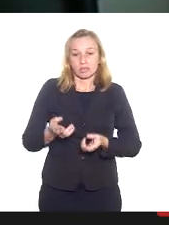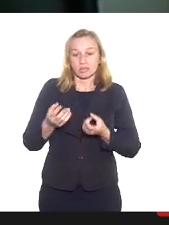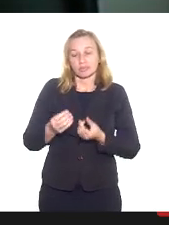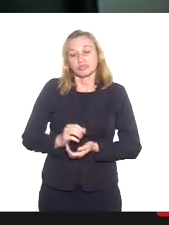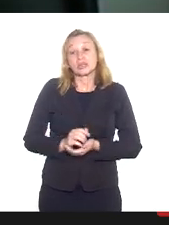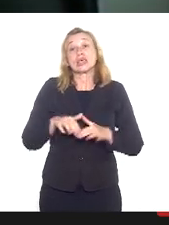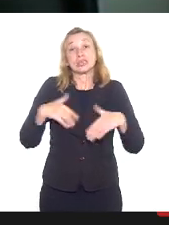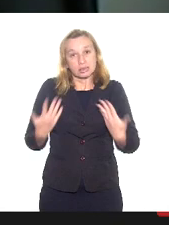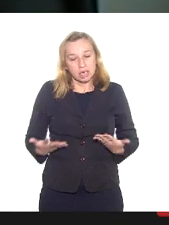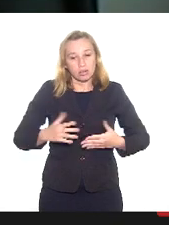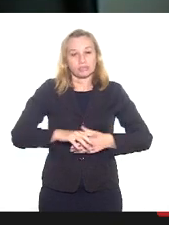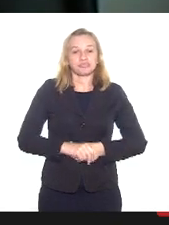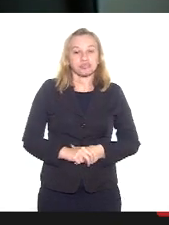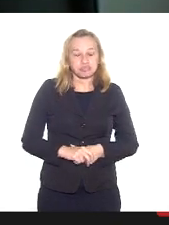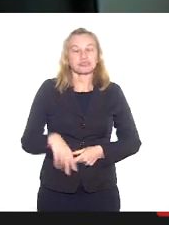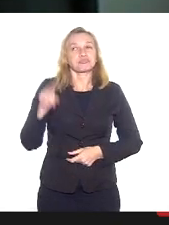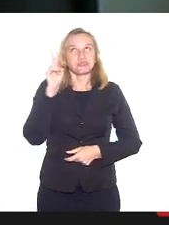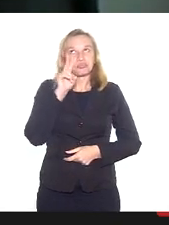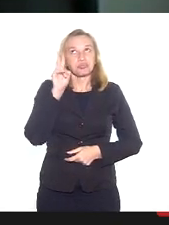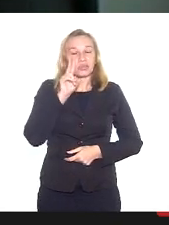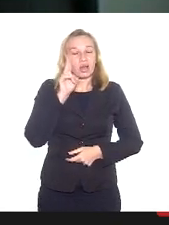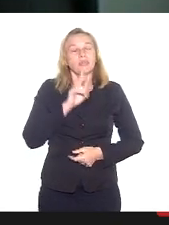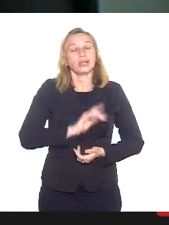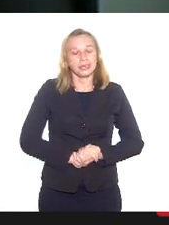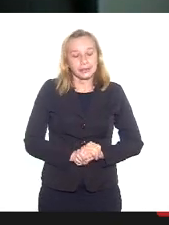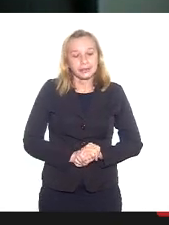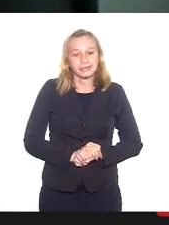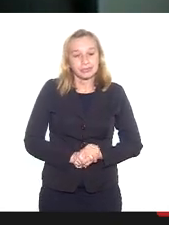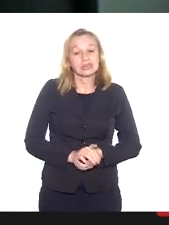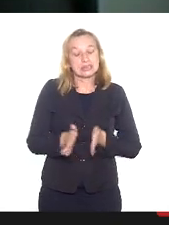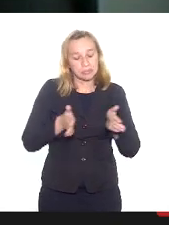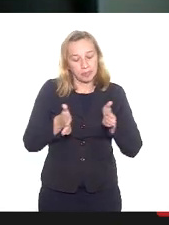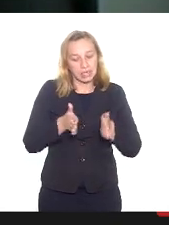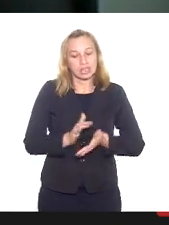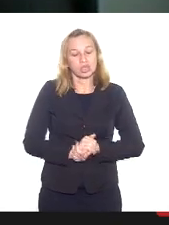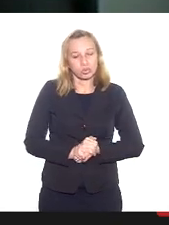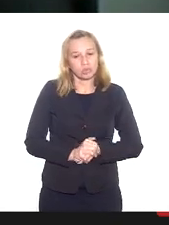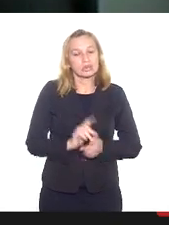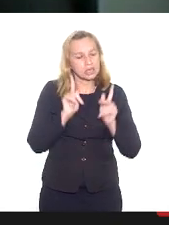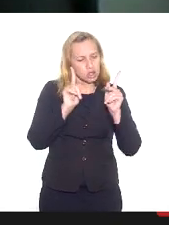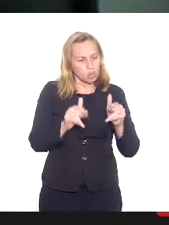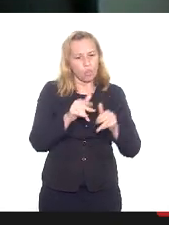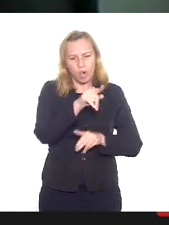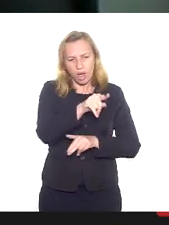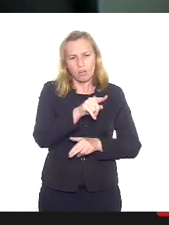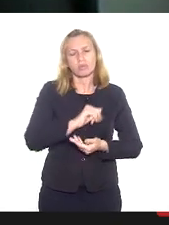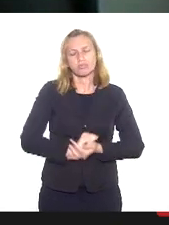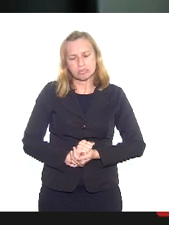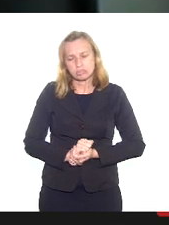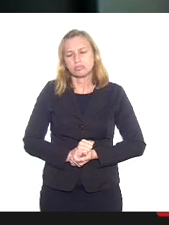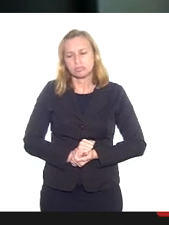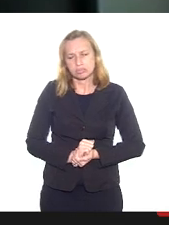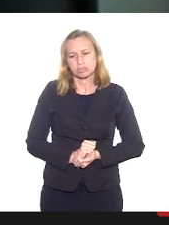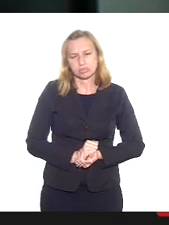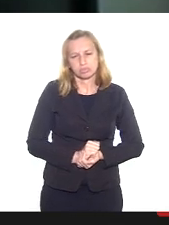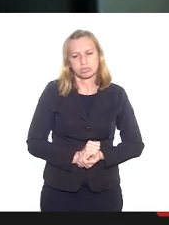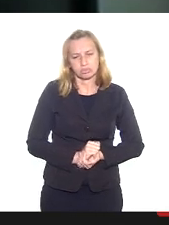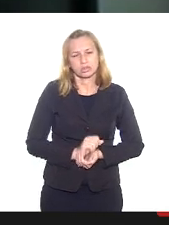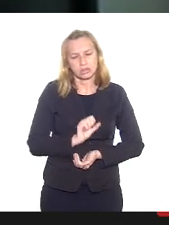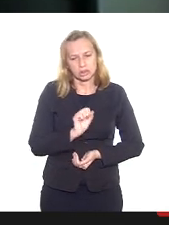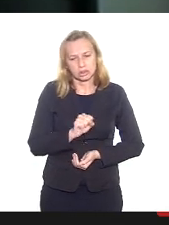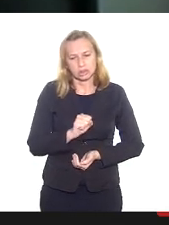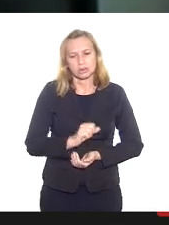Então, me trouxe exatamente essa mesma situação porque nós estamos sim